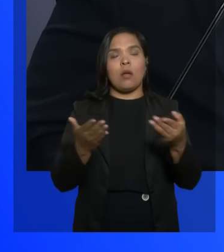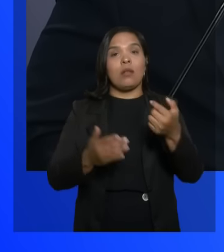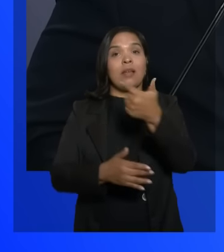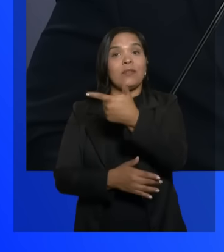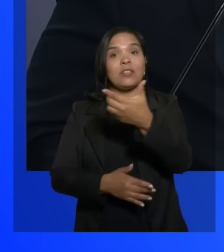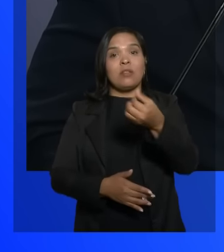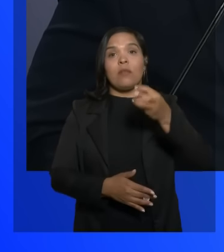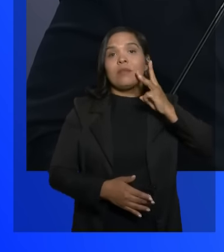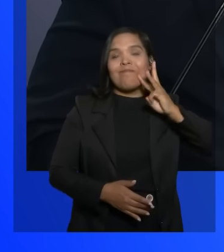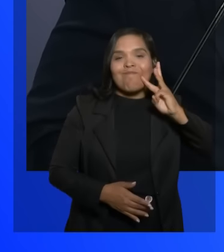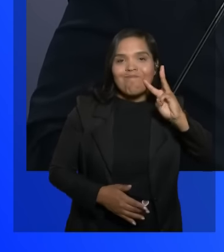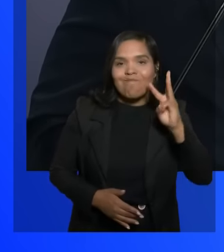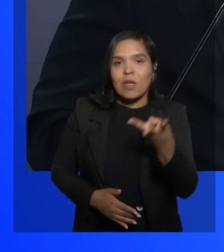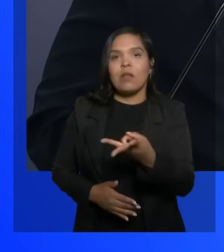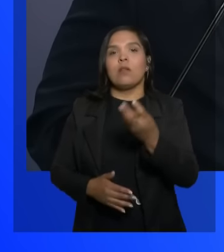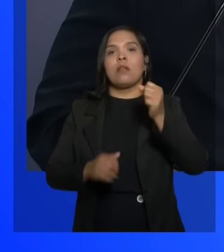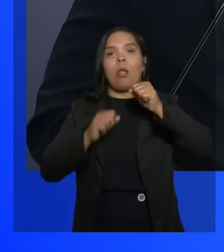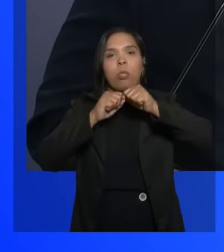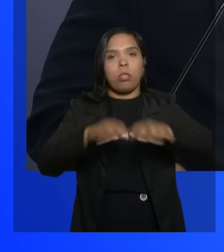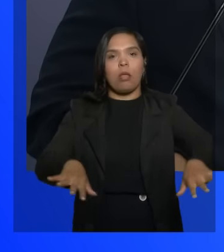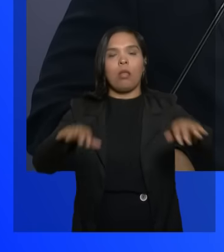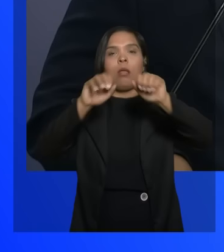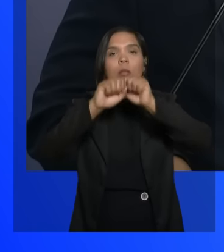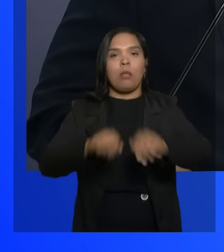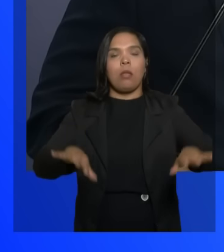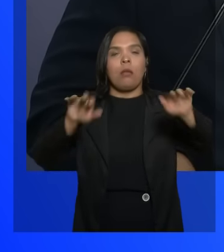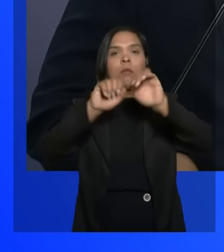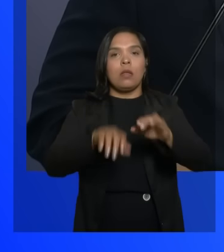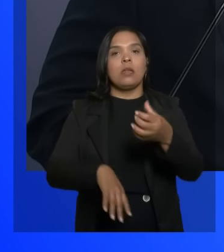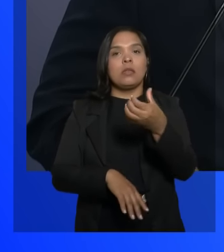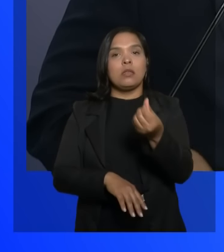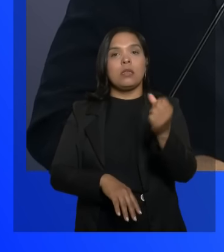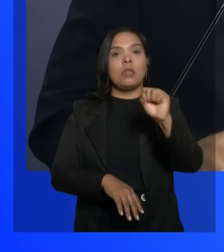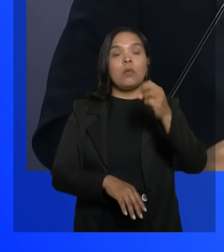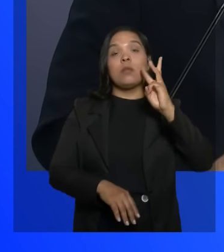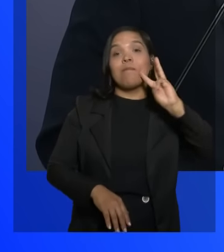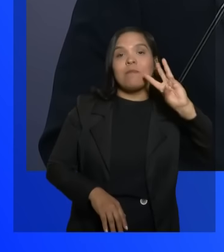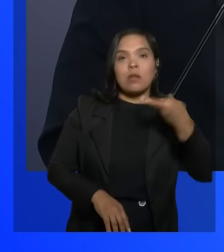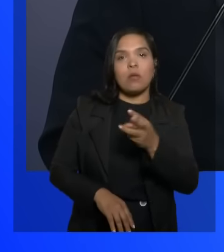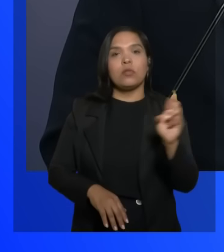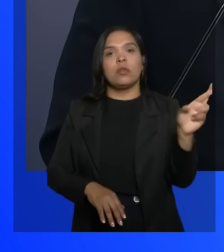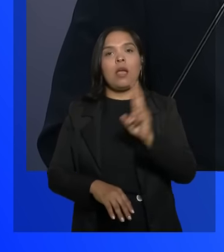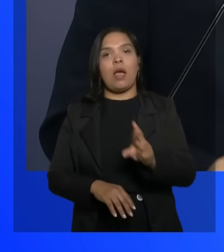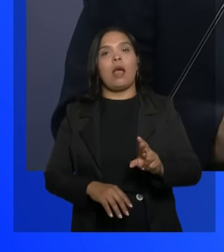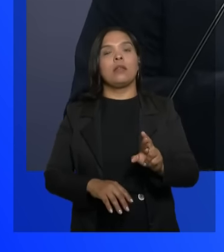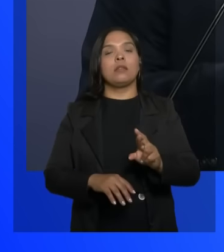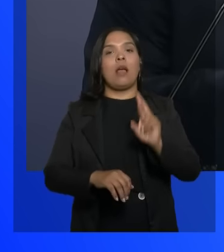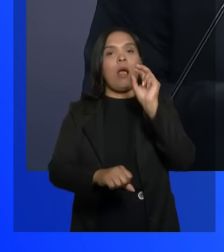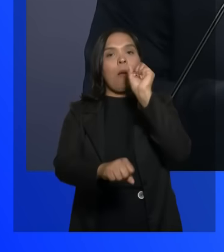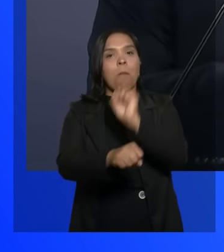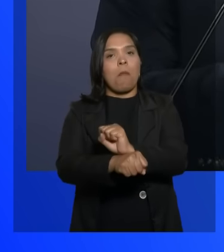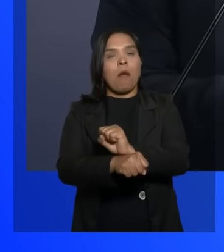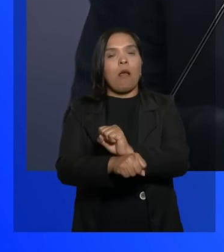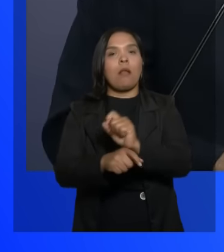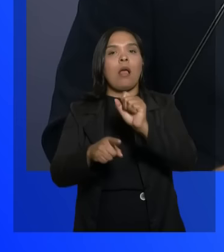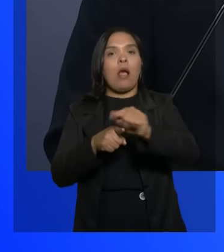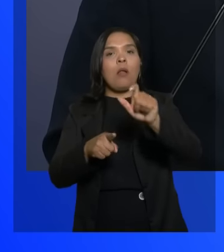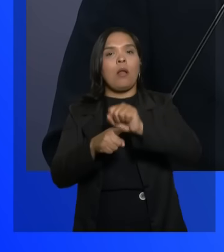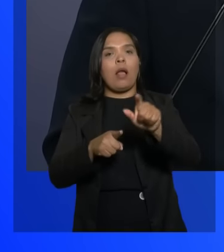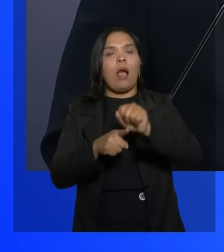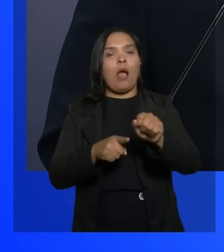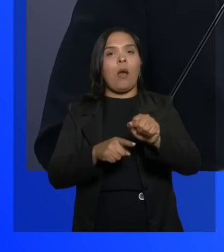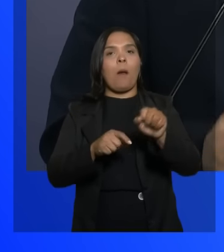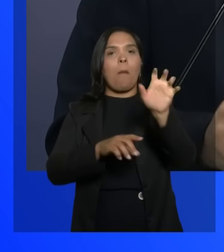milhões candidata a senhora já gastou 68 milhões de reais com locações de máquinas é dessa forma que a senhora está